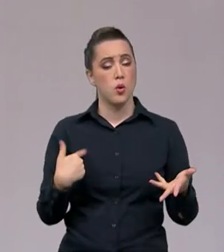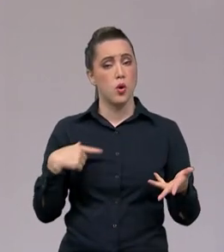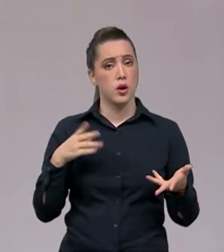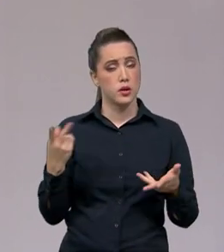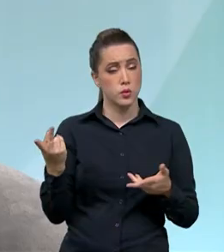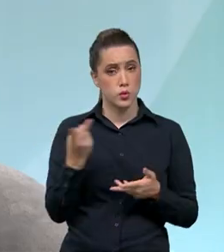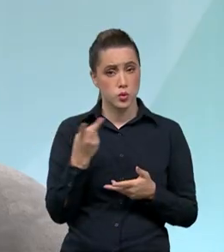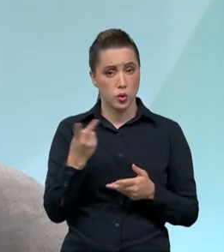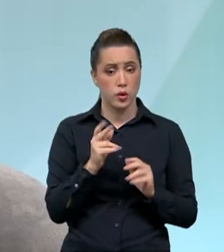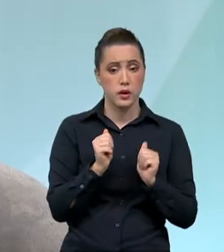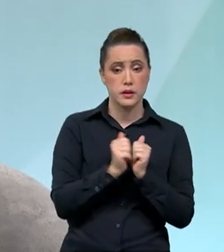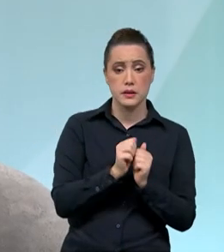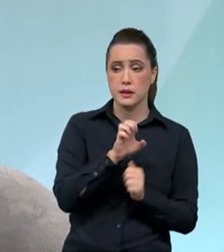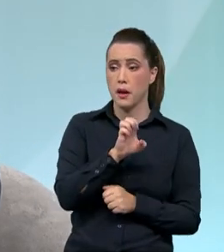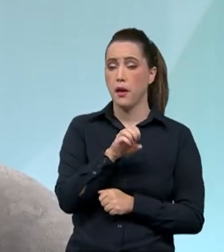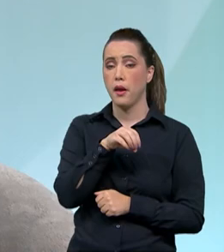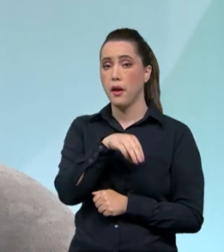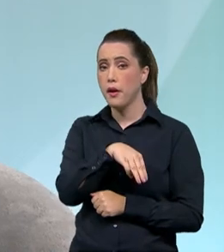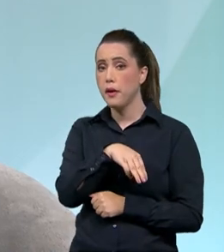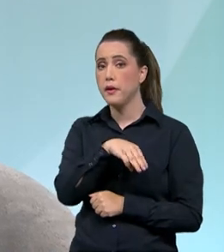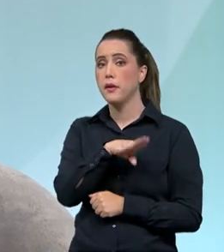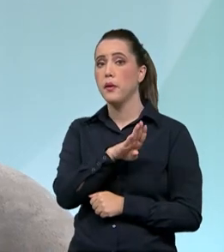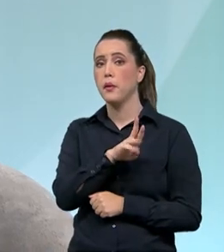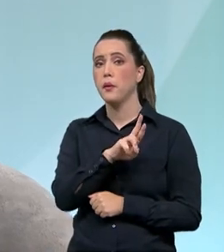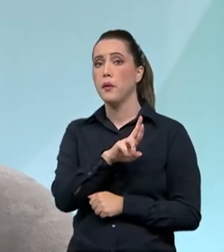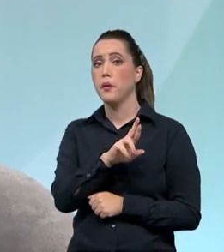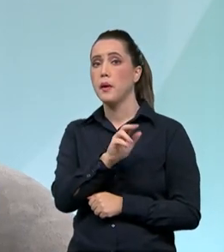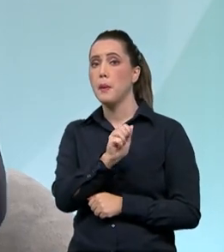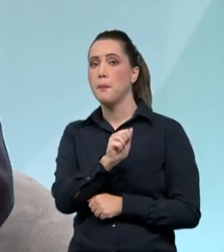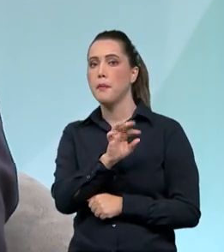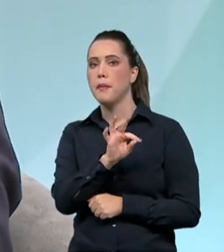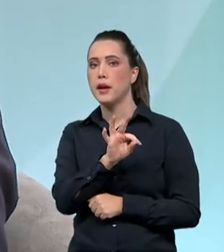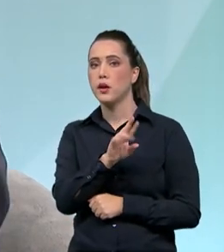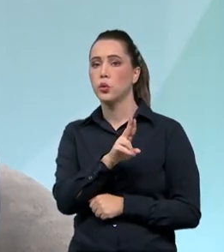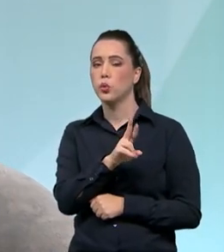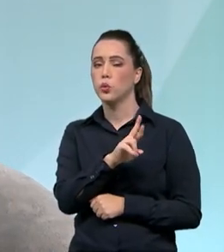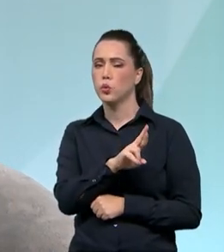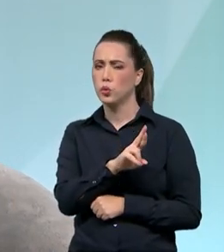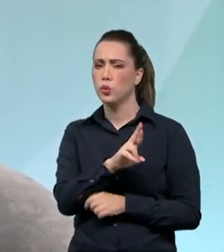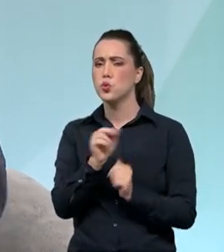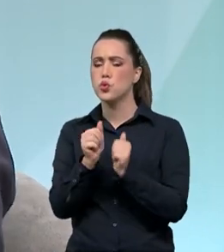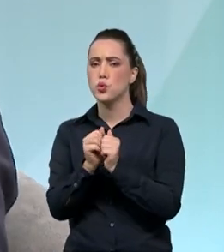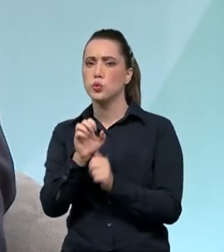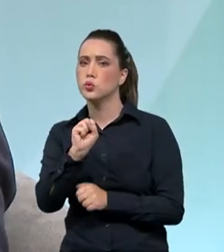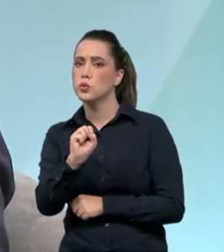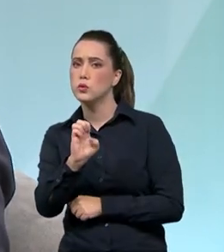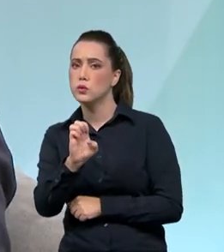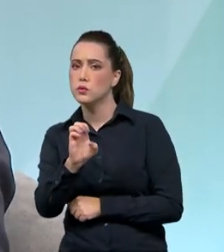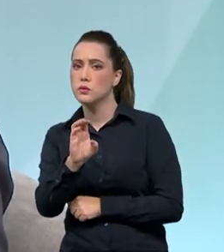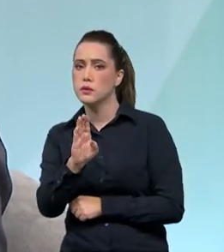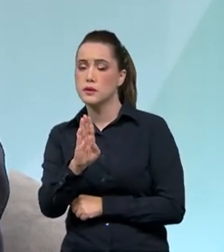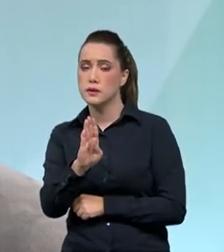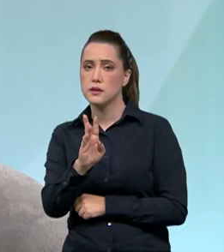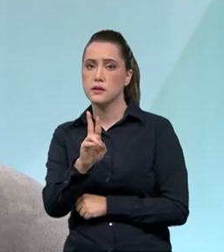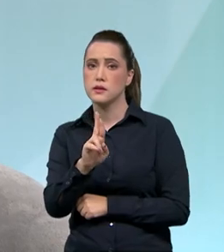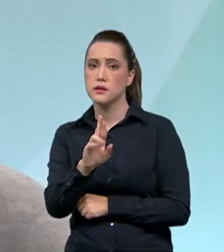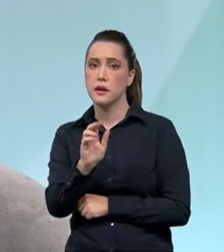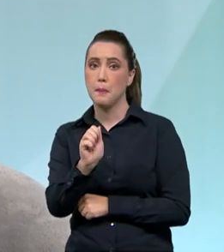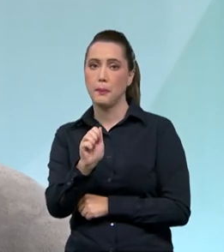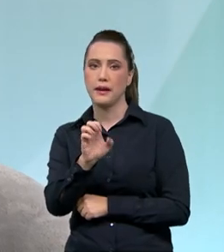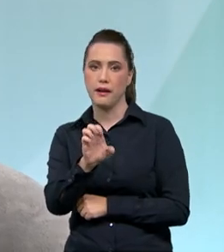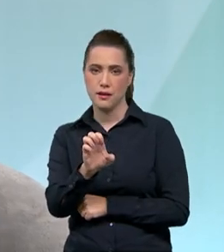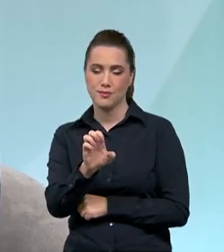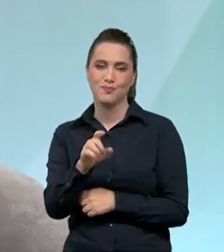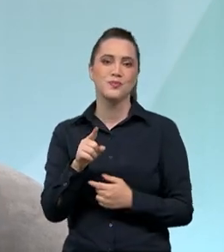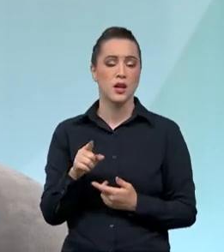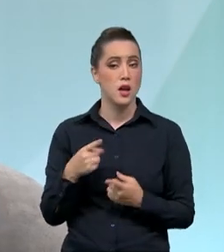Embratu e o Sebrae, que também o Sebrae tem essa preocupação. Por quê? Porque a maioria dos empreendedores do turismo brasileiro são